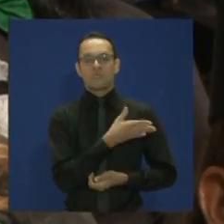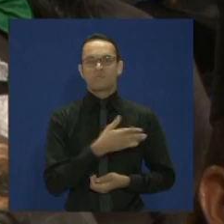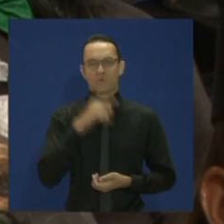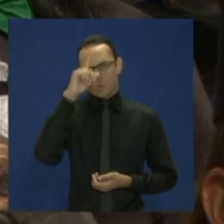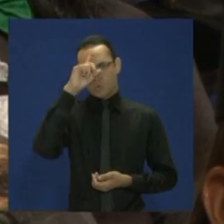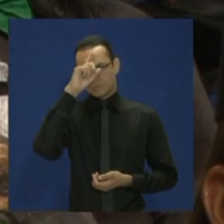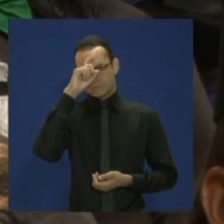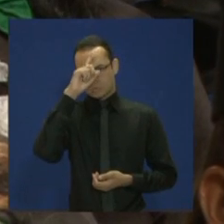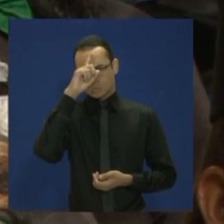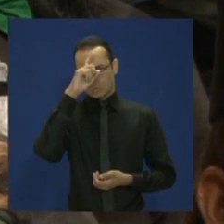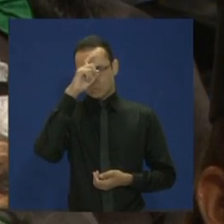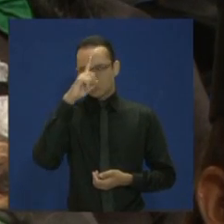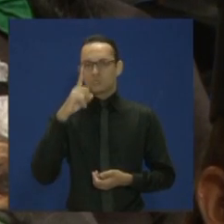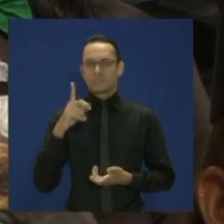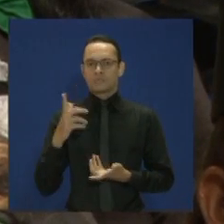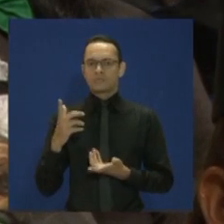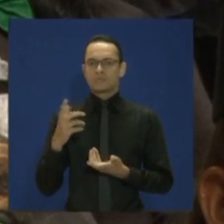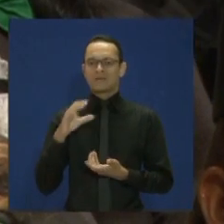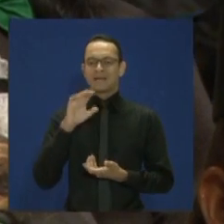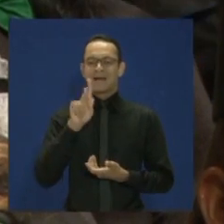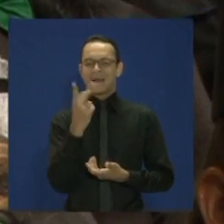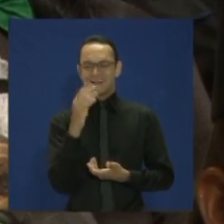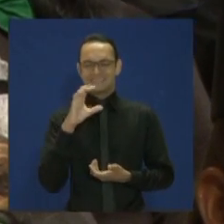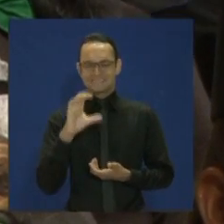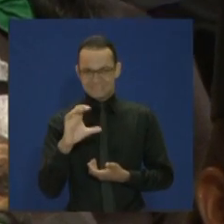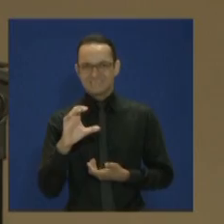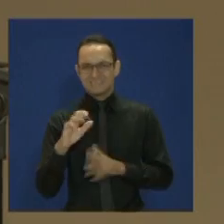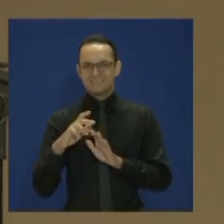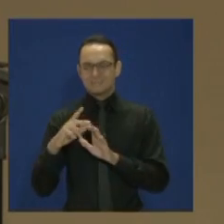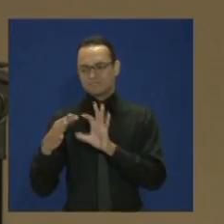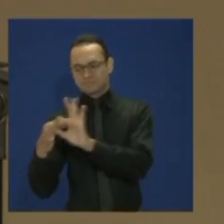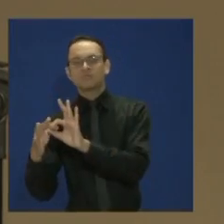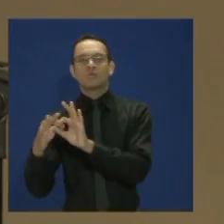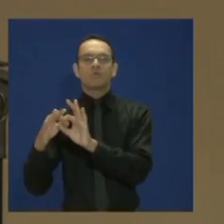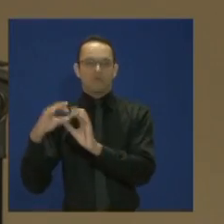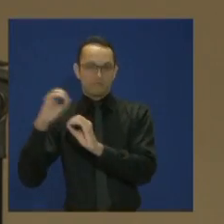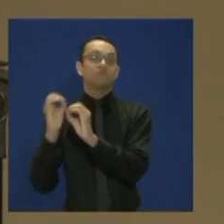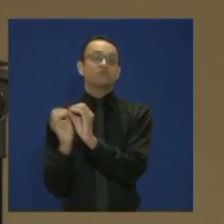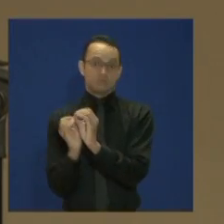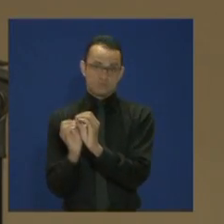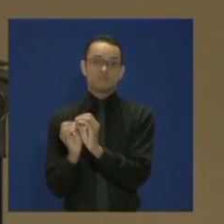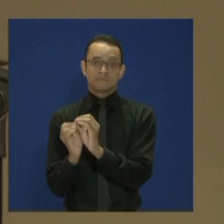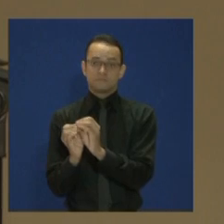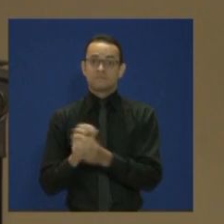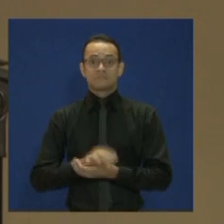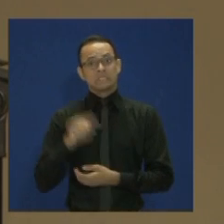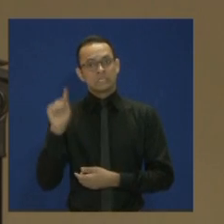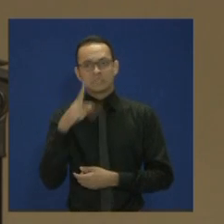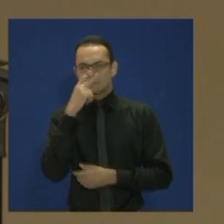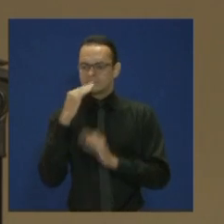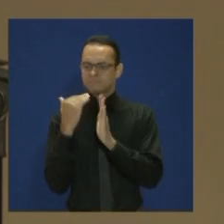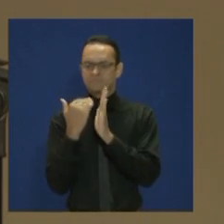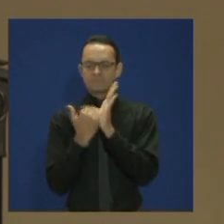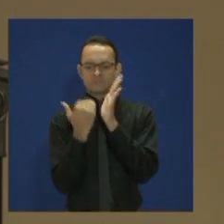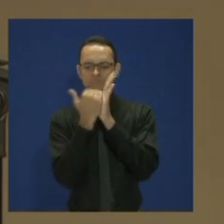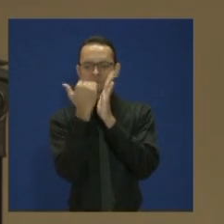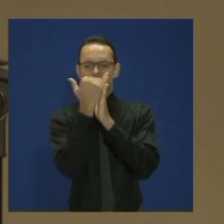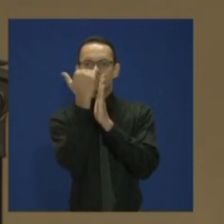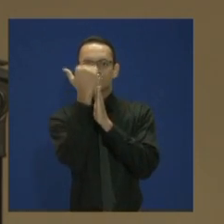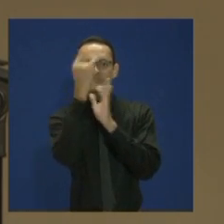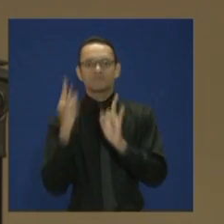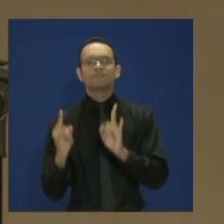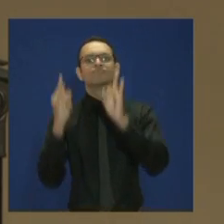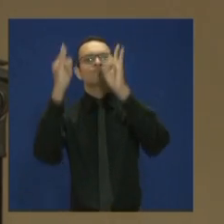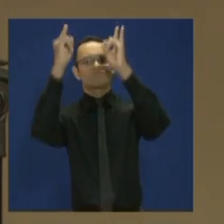das Clínicas da Universidade Federal de Goiás. É uma obra de 20 andares, serão